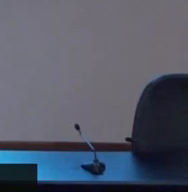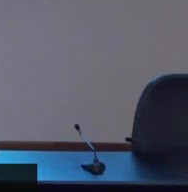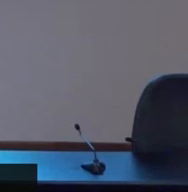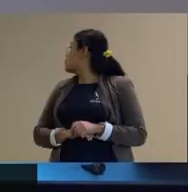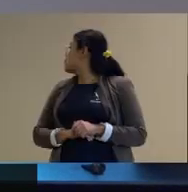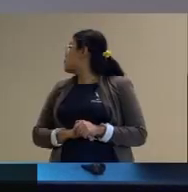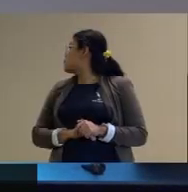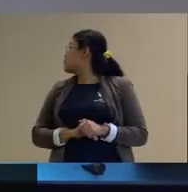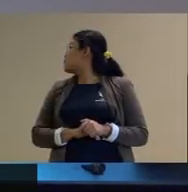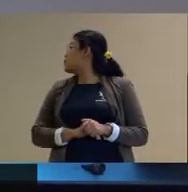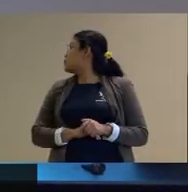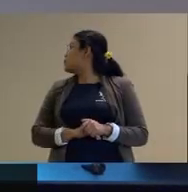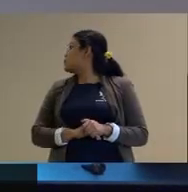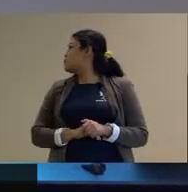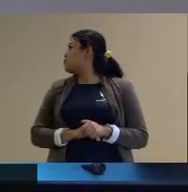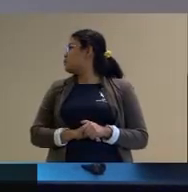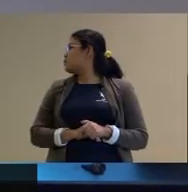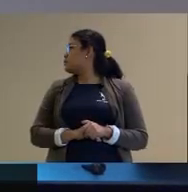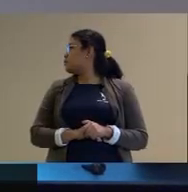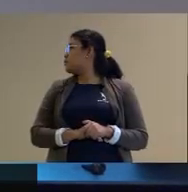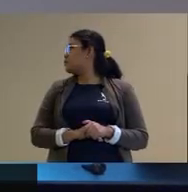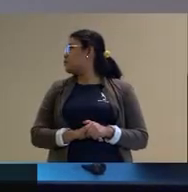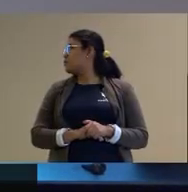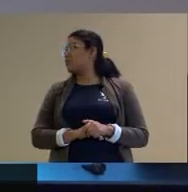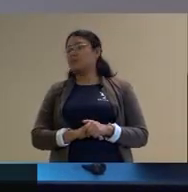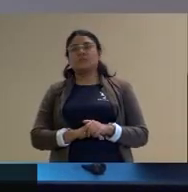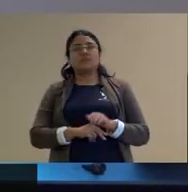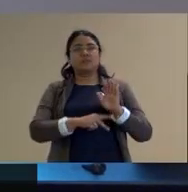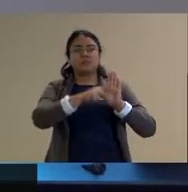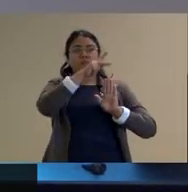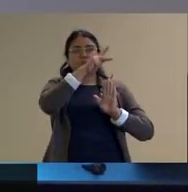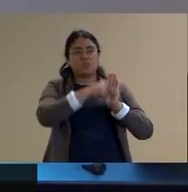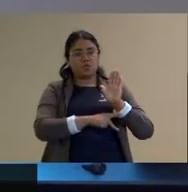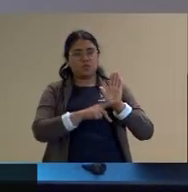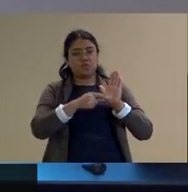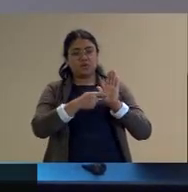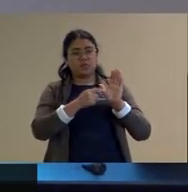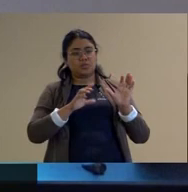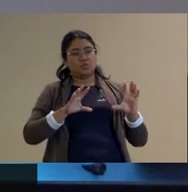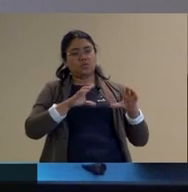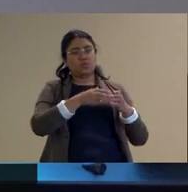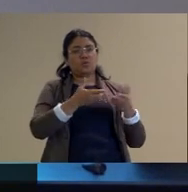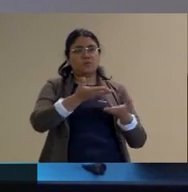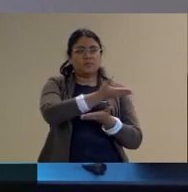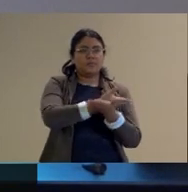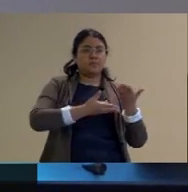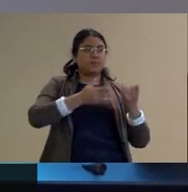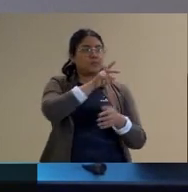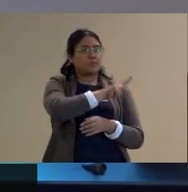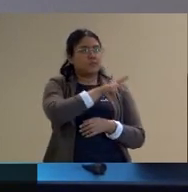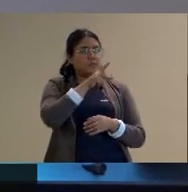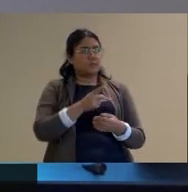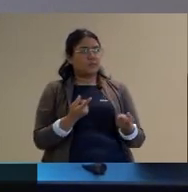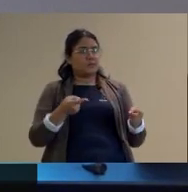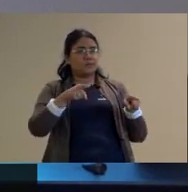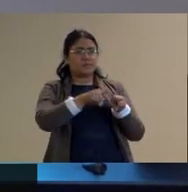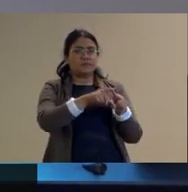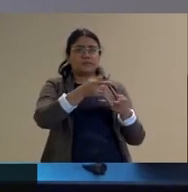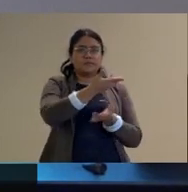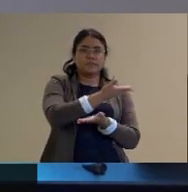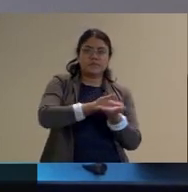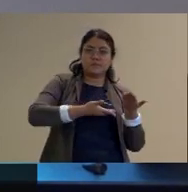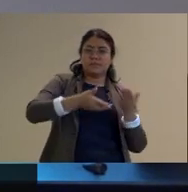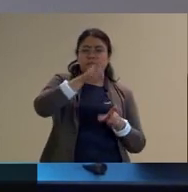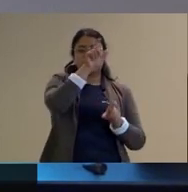projetos onde também a docência possa ser compartilhada então tem mais sujeitos envolvidos para